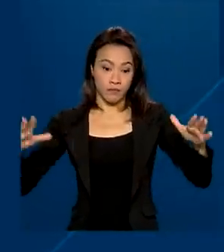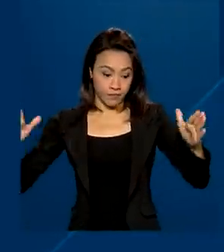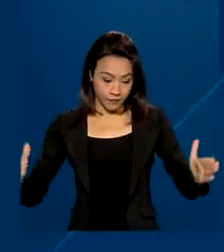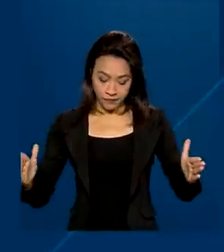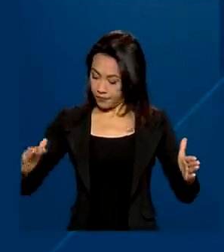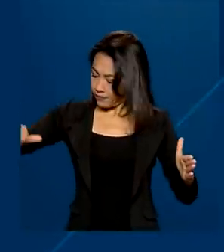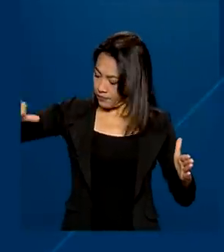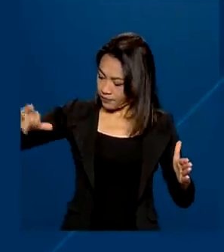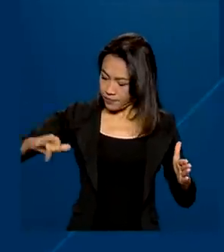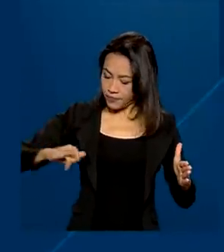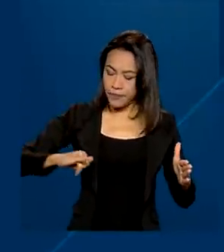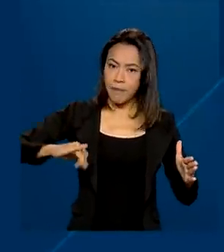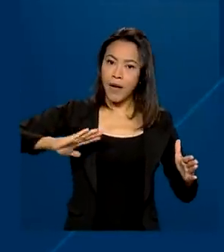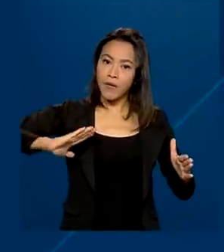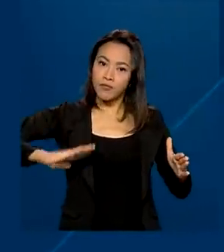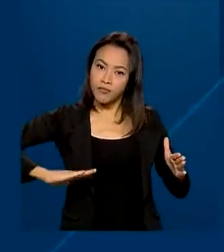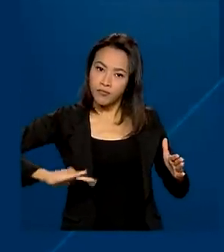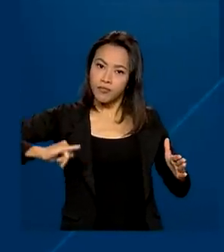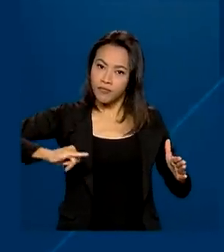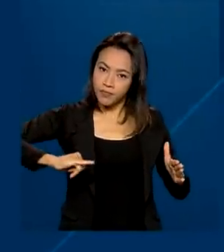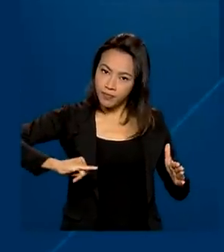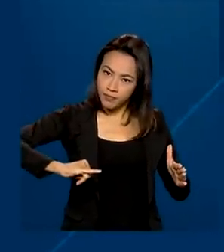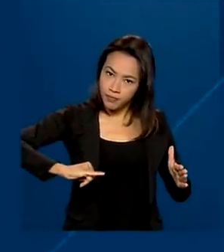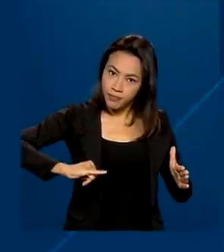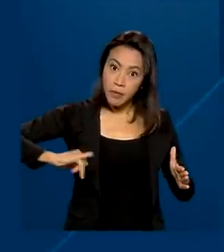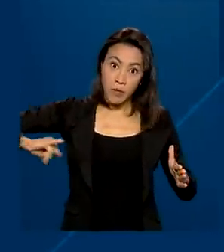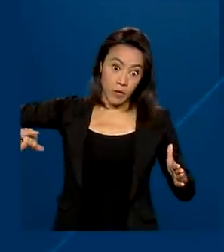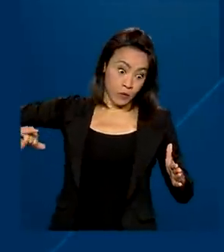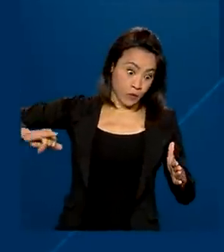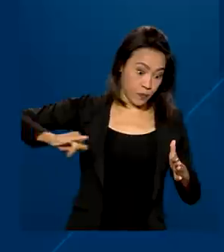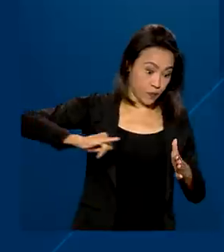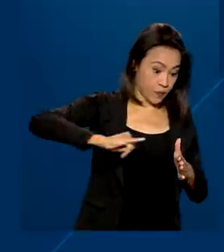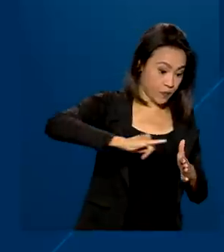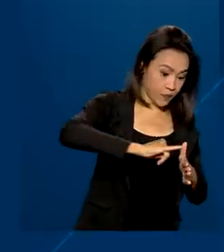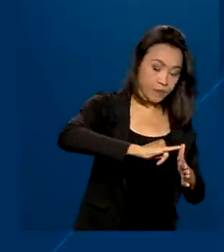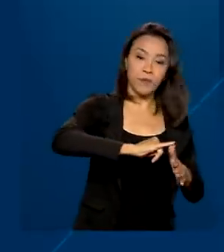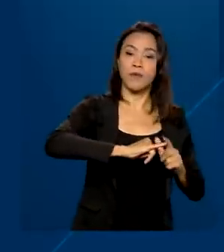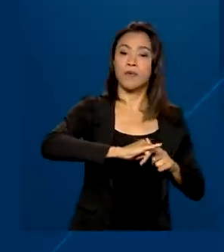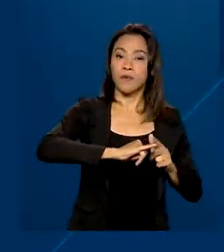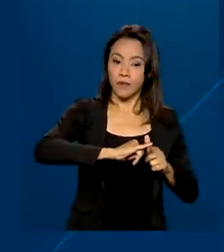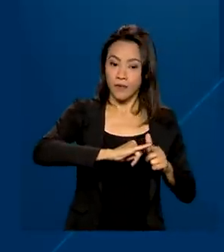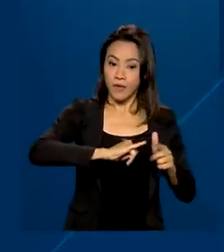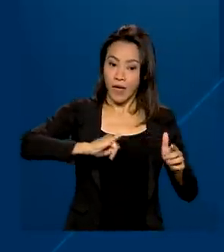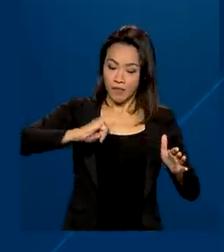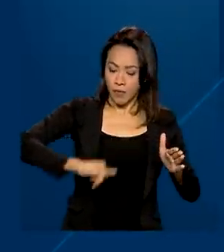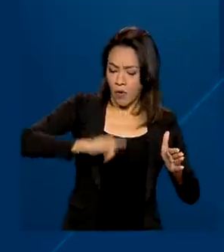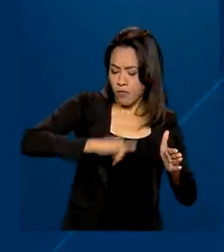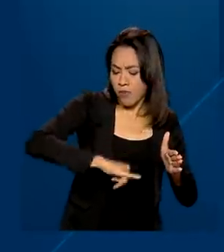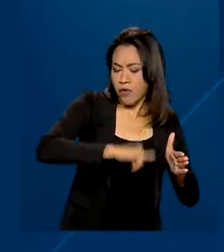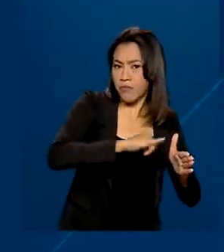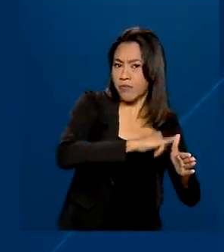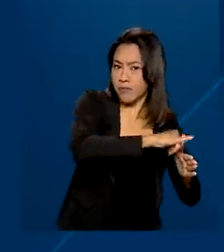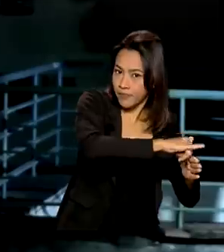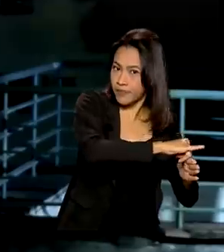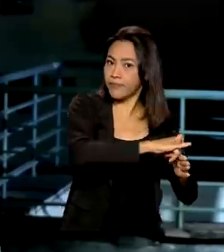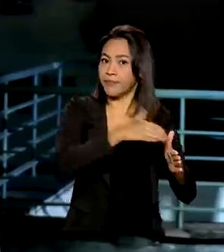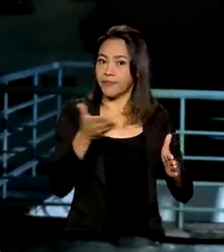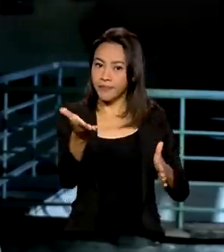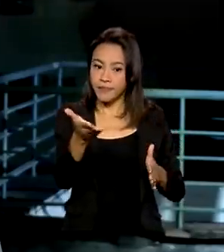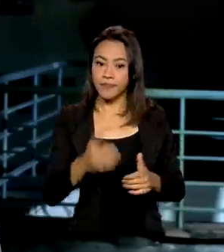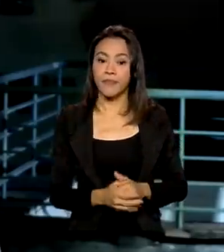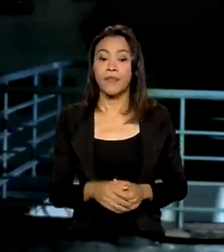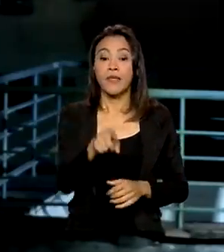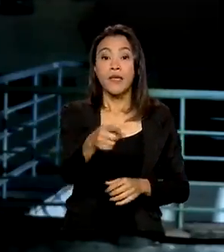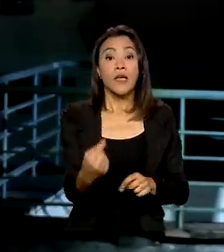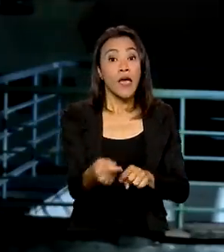funciona para desacelerar aeronaves que ultrapassam o final da pista por meio de esmagamento de blocos de concreto. A obra que